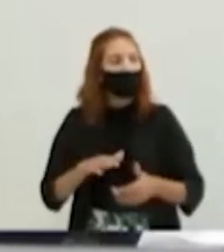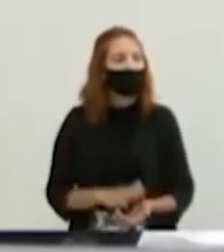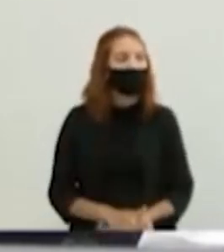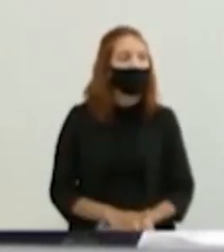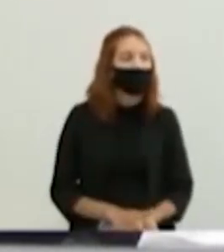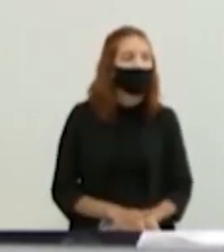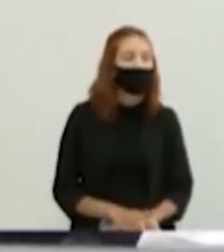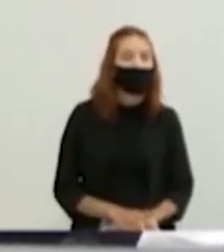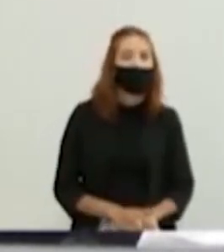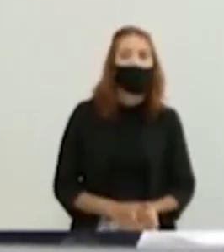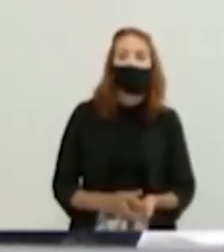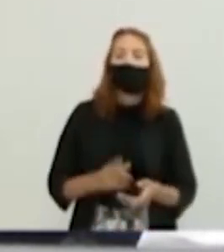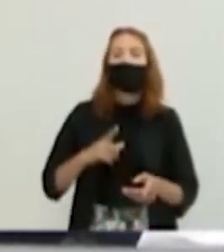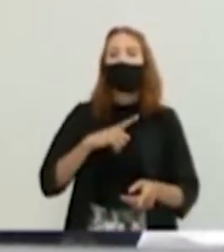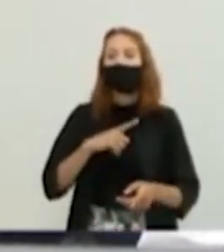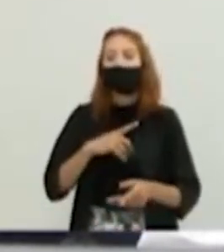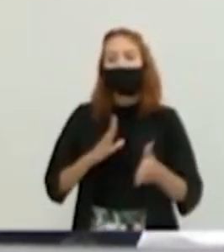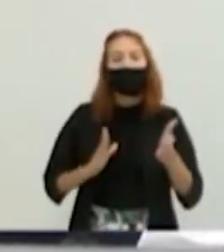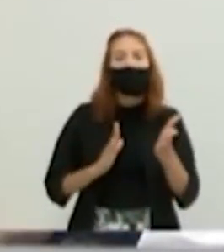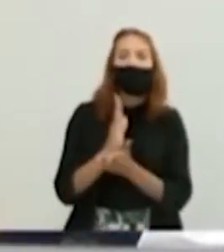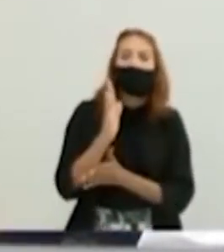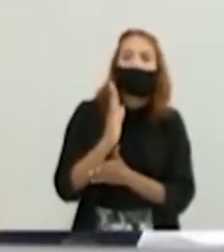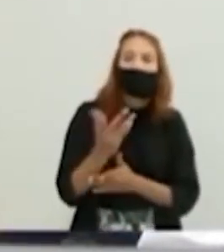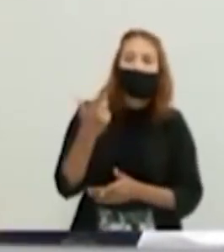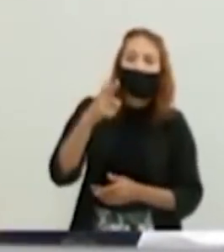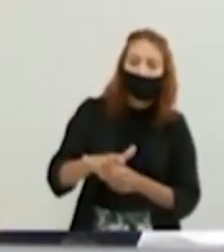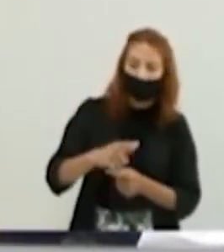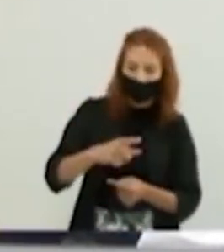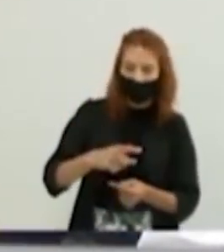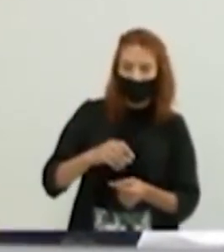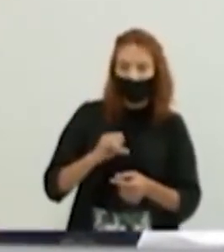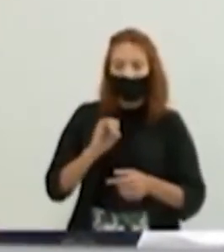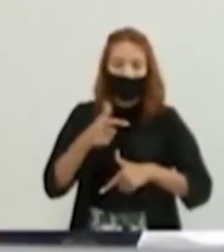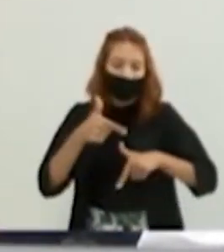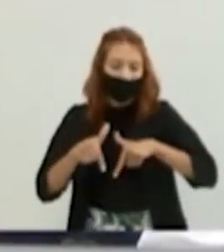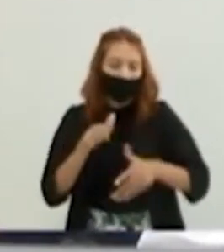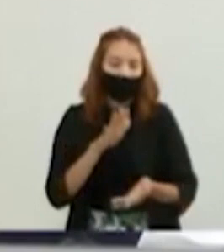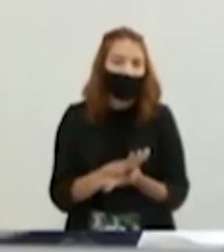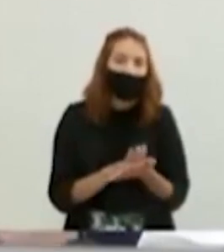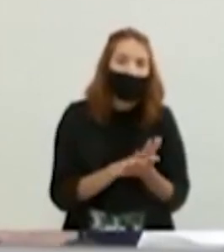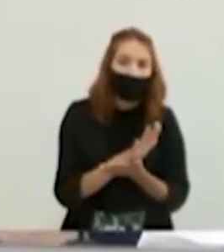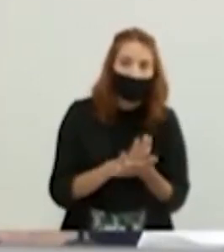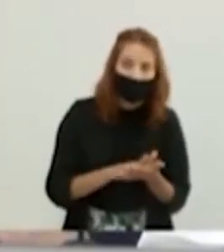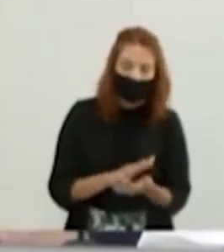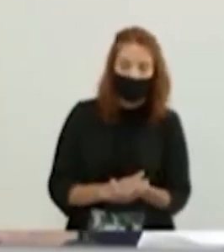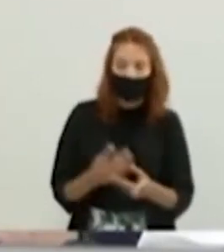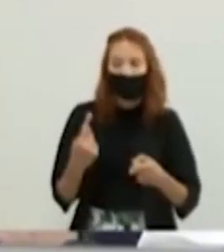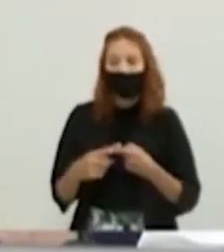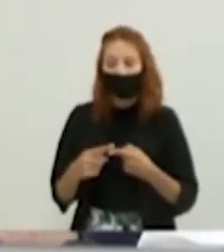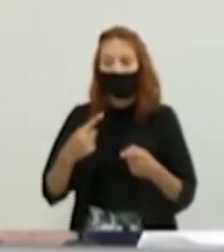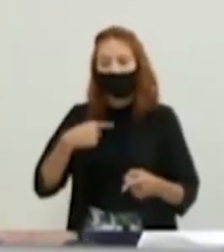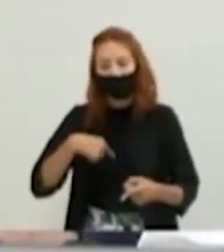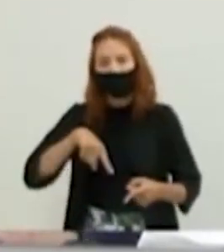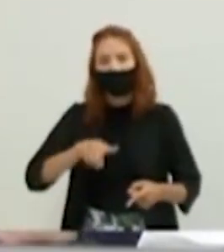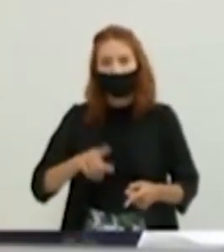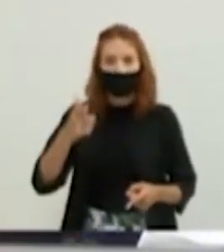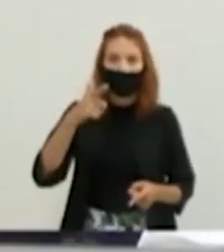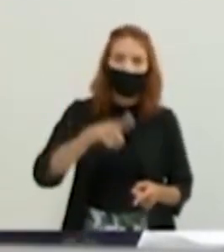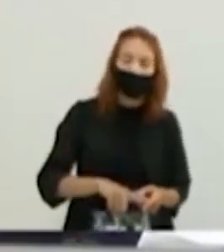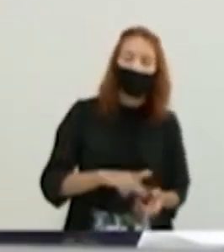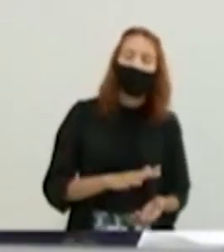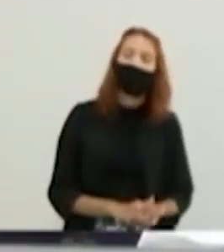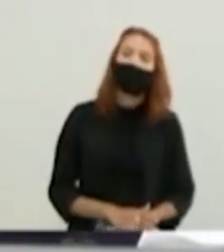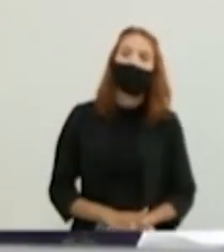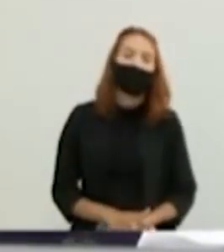Com relação à denúncia da funerária e a licitação que vai prestar os serviços funerários na cidade de Teixeira de Freitas,